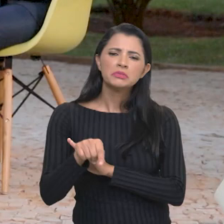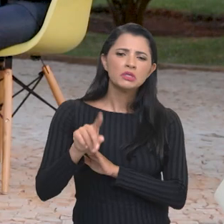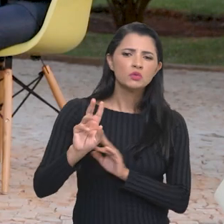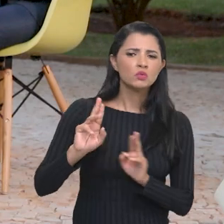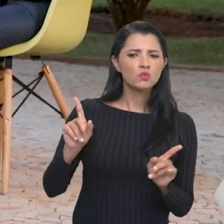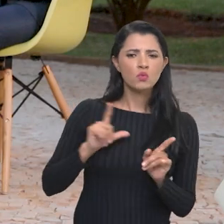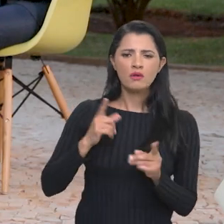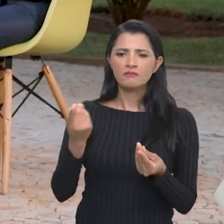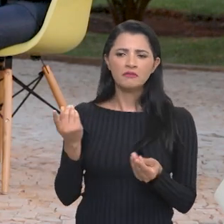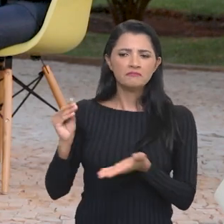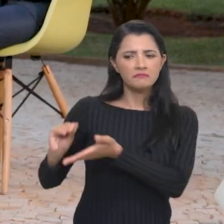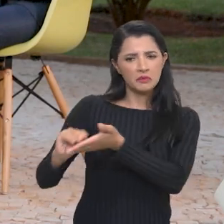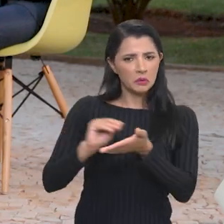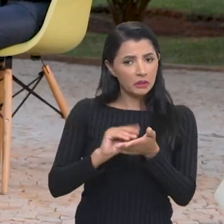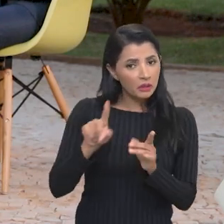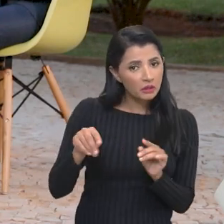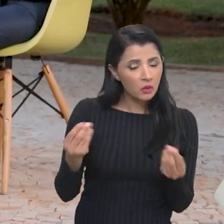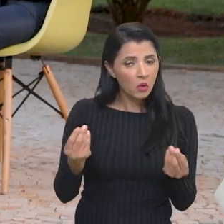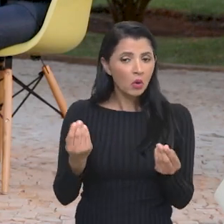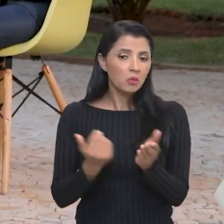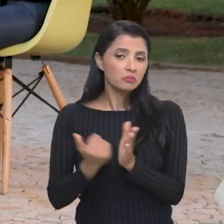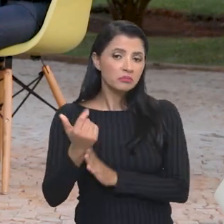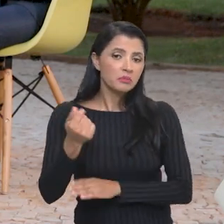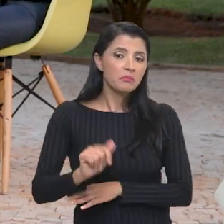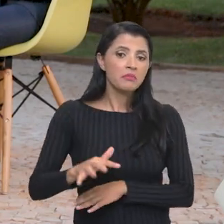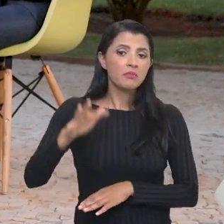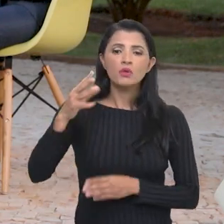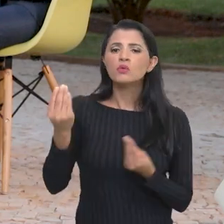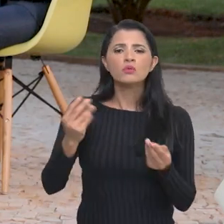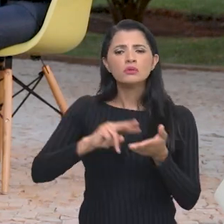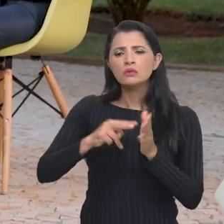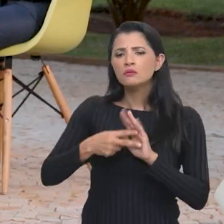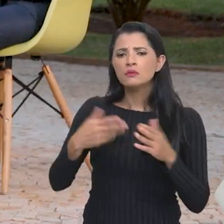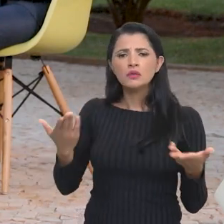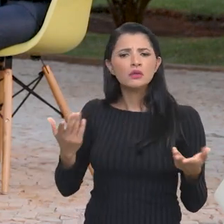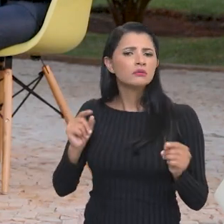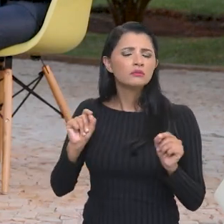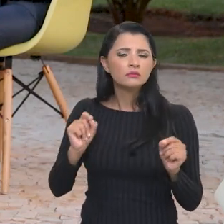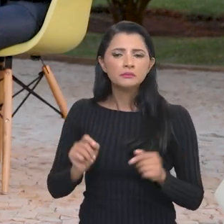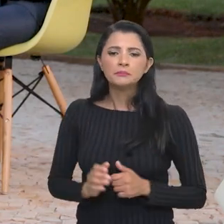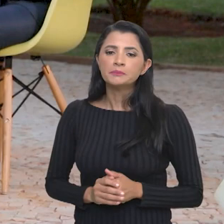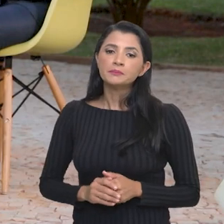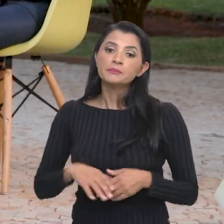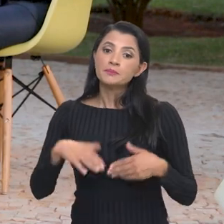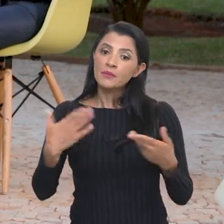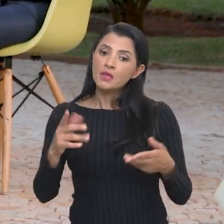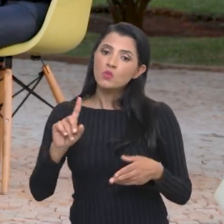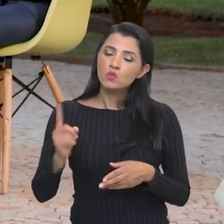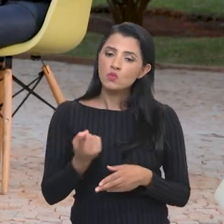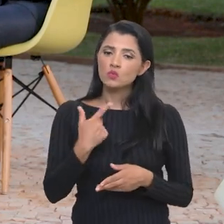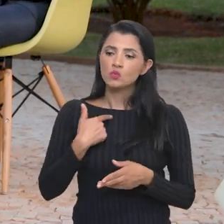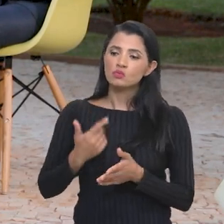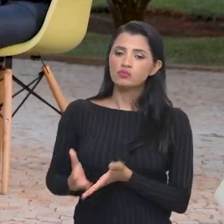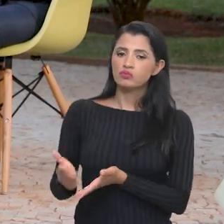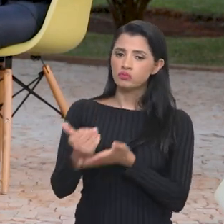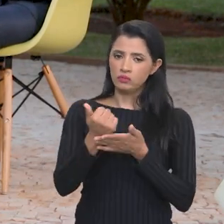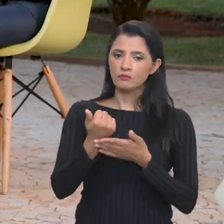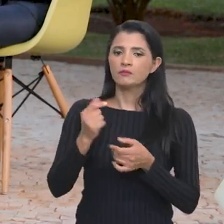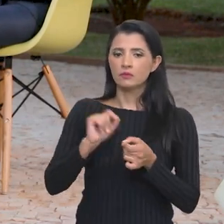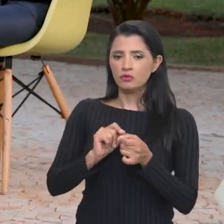queda. Isso não significa que vai faltar ou significa aumento de preço? O que significa na prática? É um dos